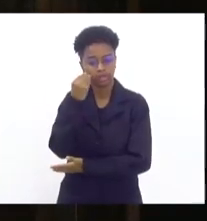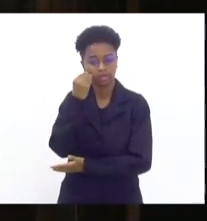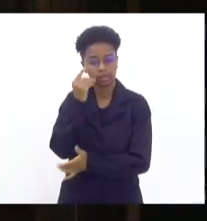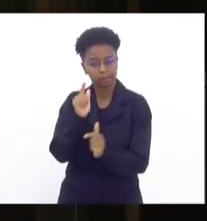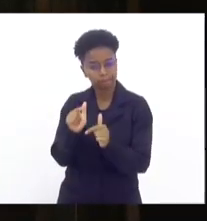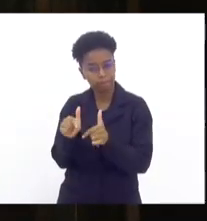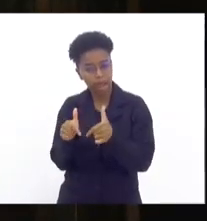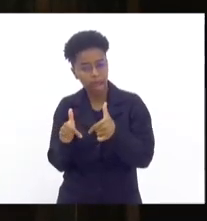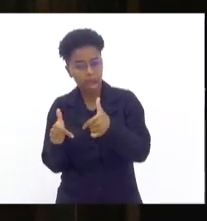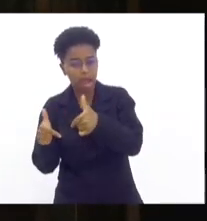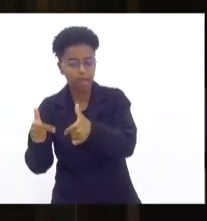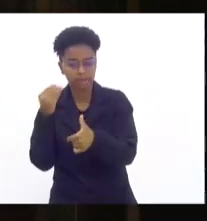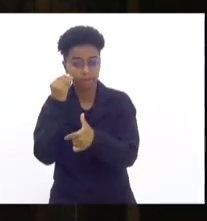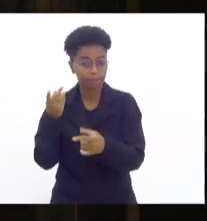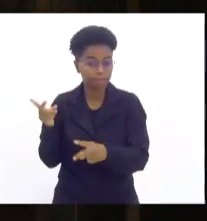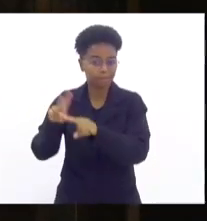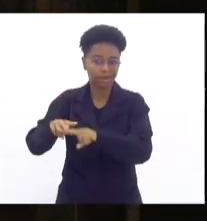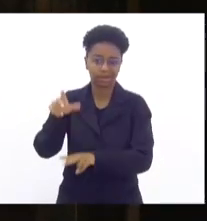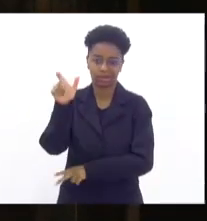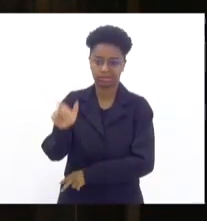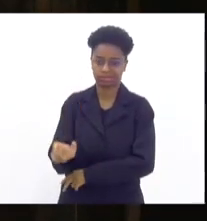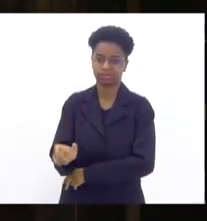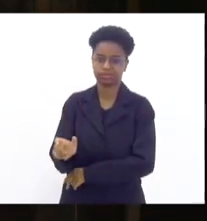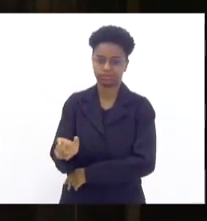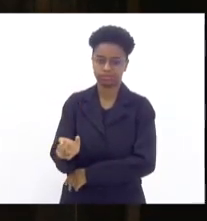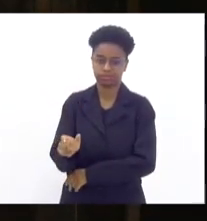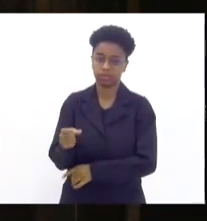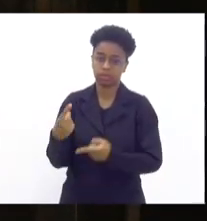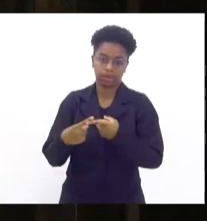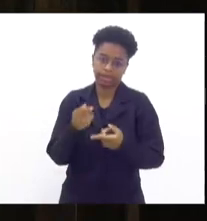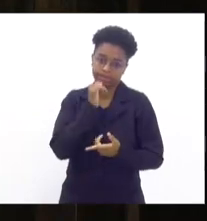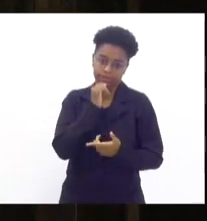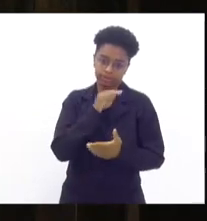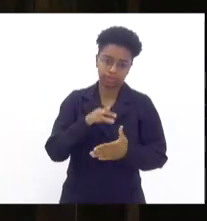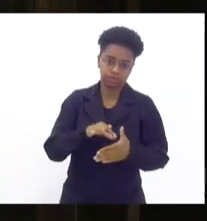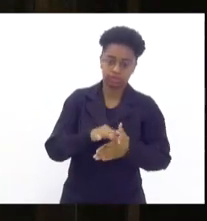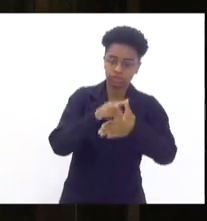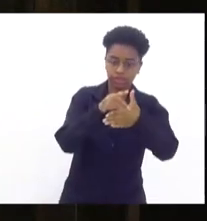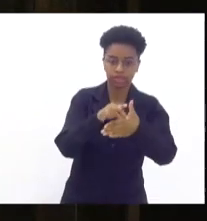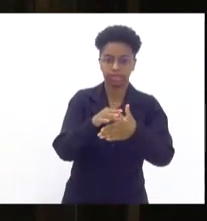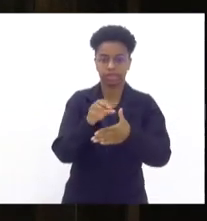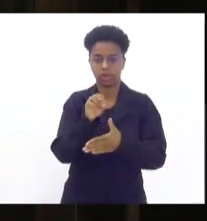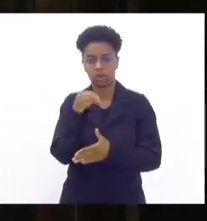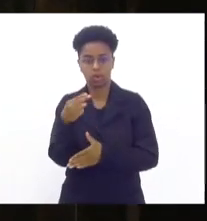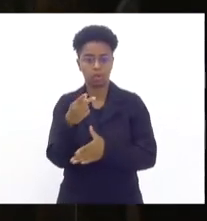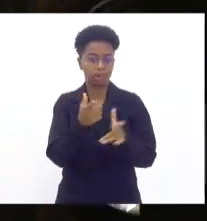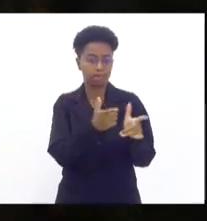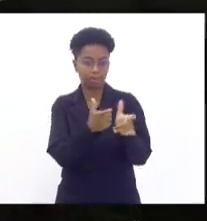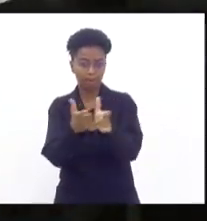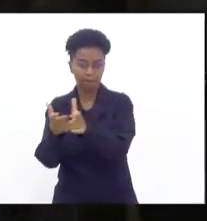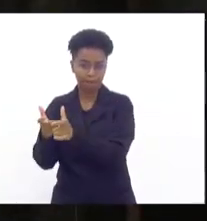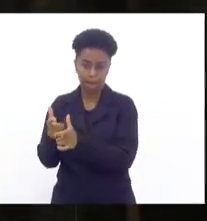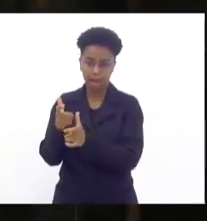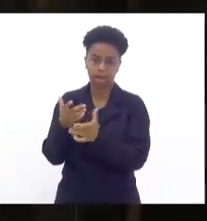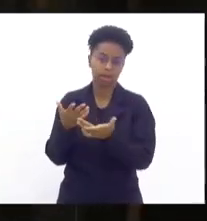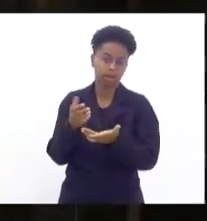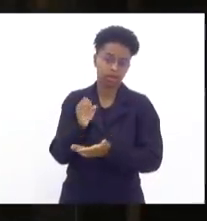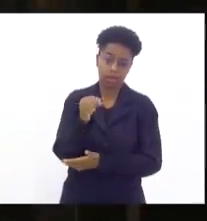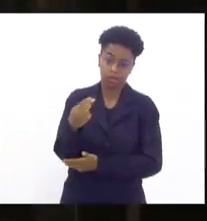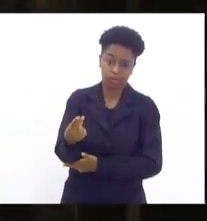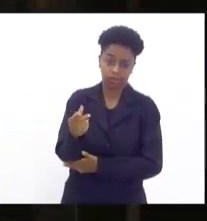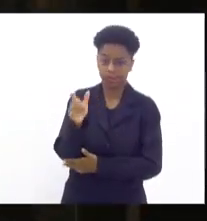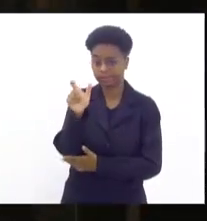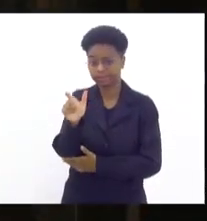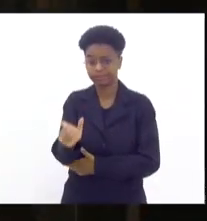para poder prender esse tipo de alvo. O chefe de um tráfico, um assassino, alguém realmente que tem uma